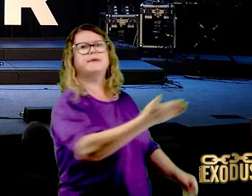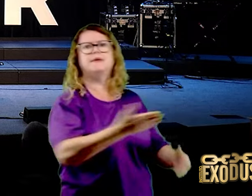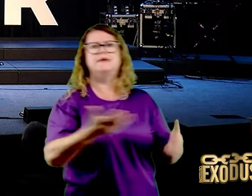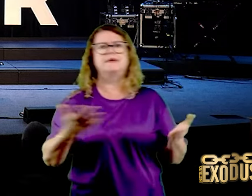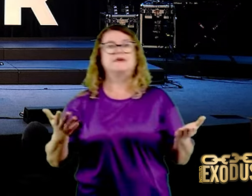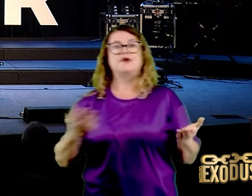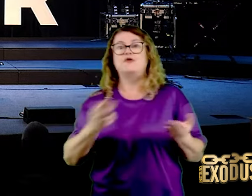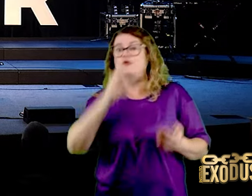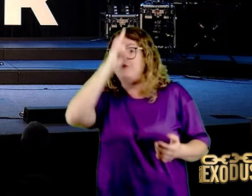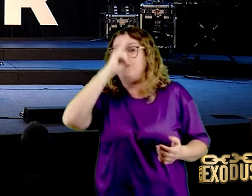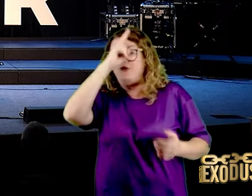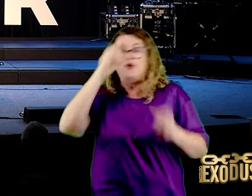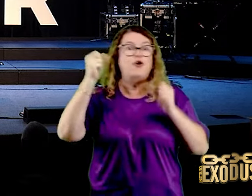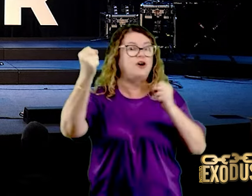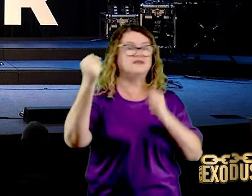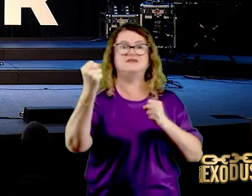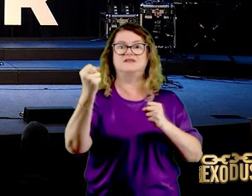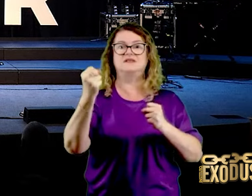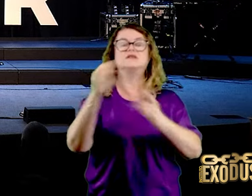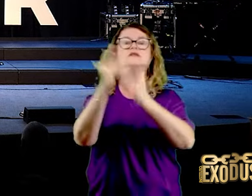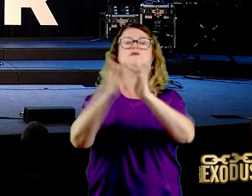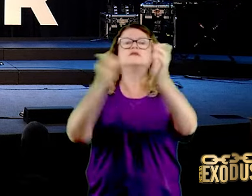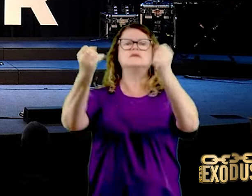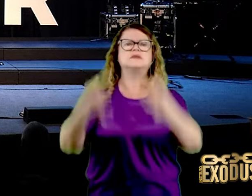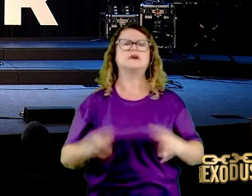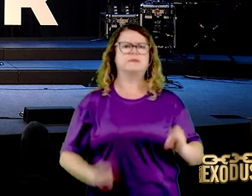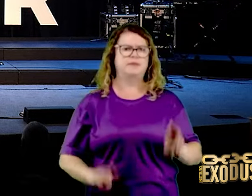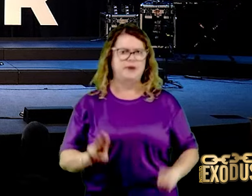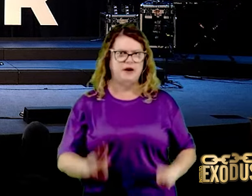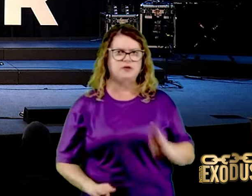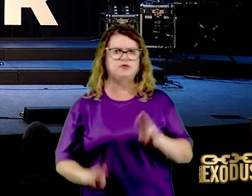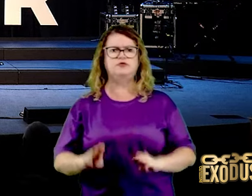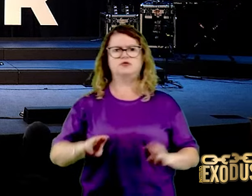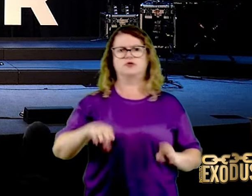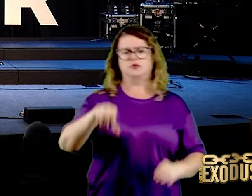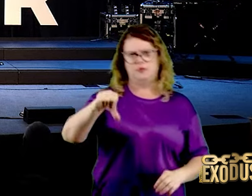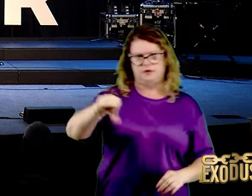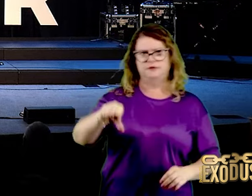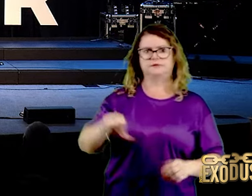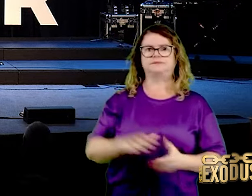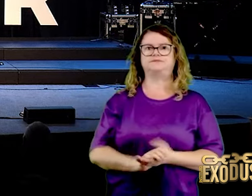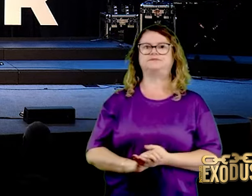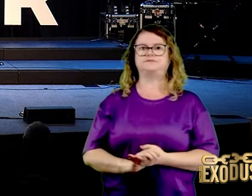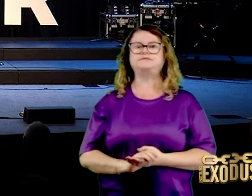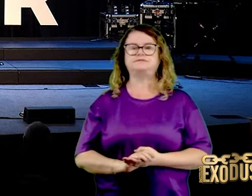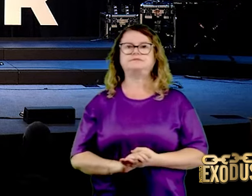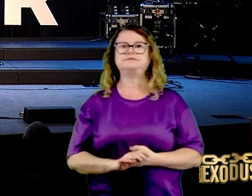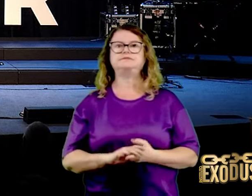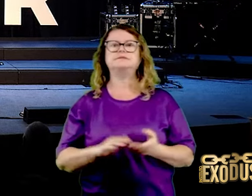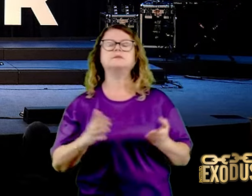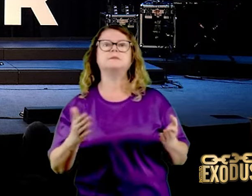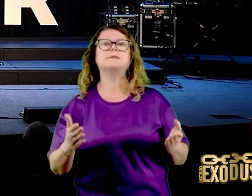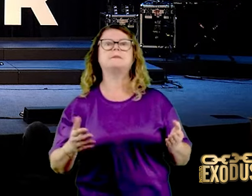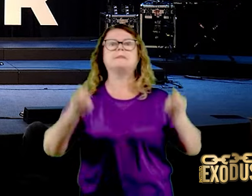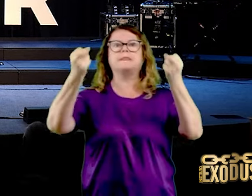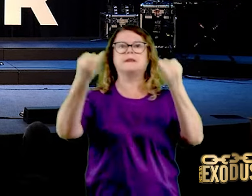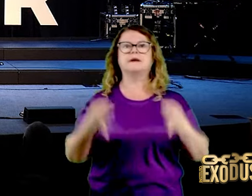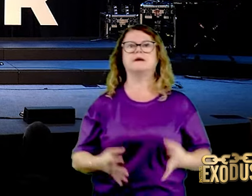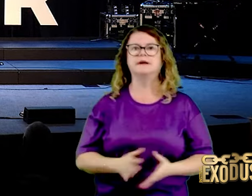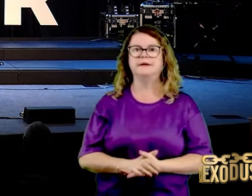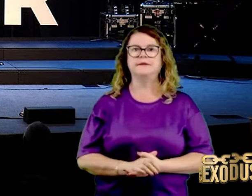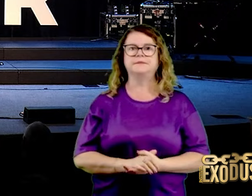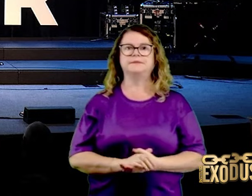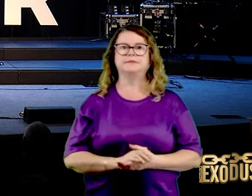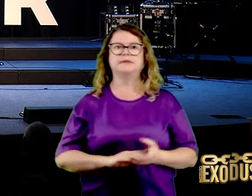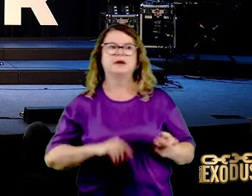em Marcos 9, se eu não me engano, 17, Ele vai dizer, essa casta, é Marcos 9 com certeza, não